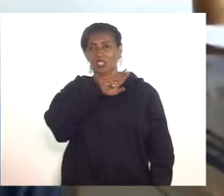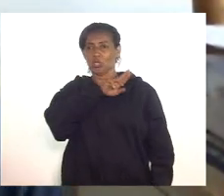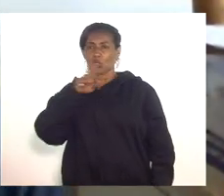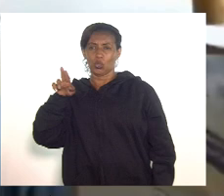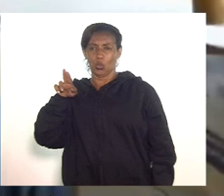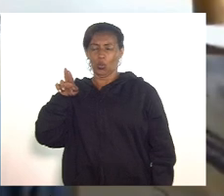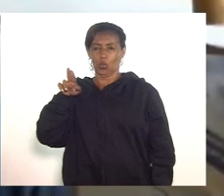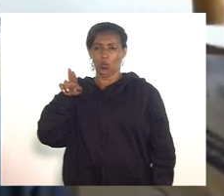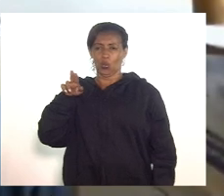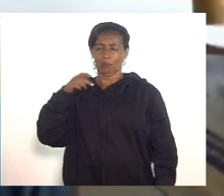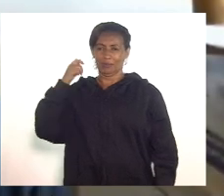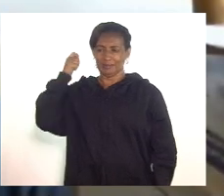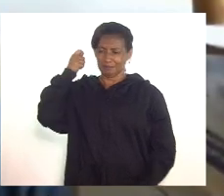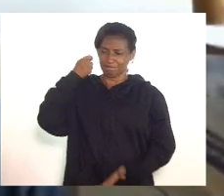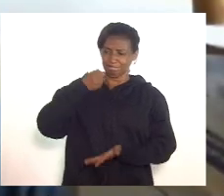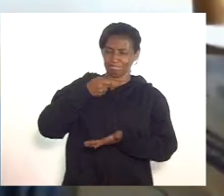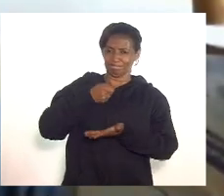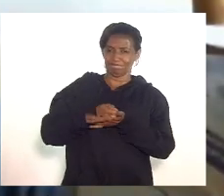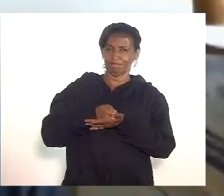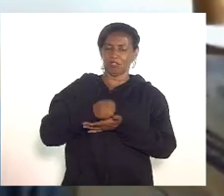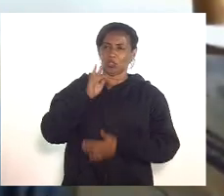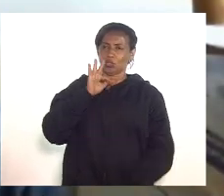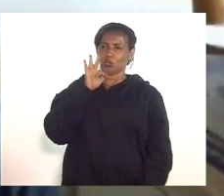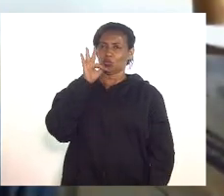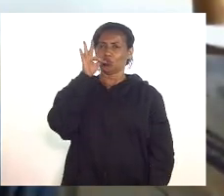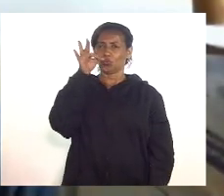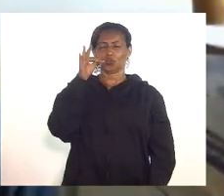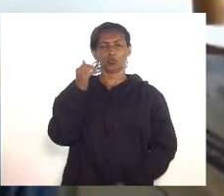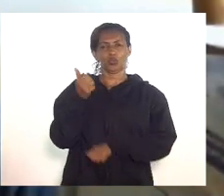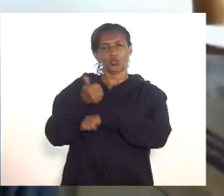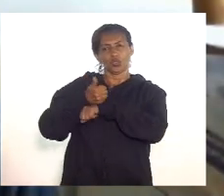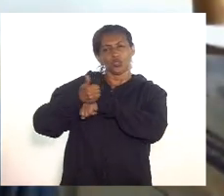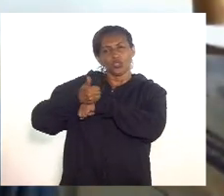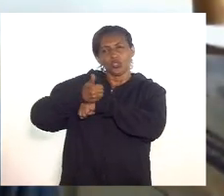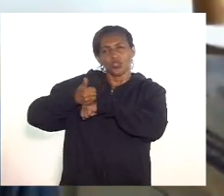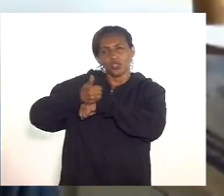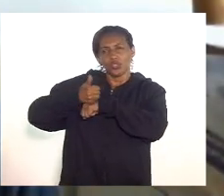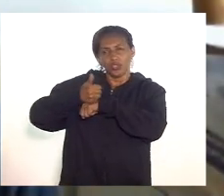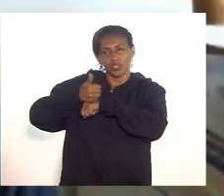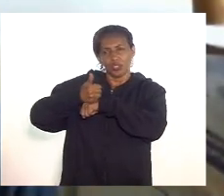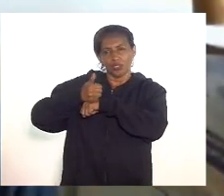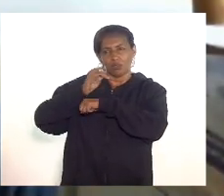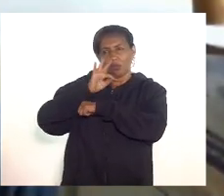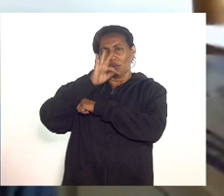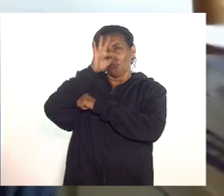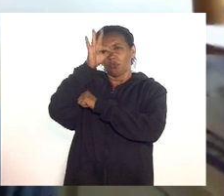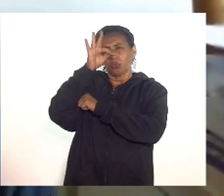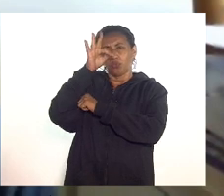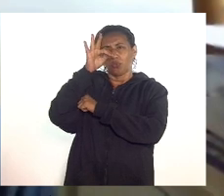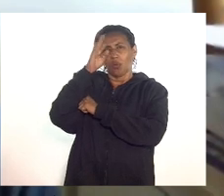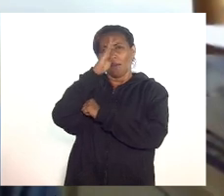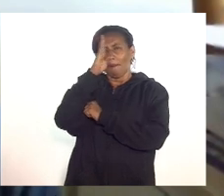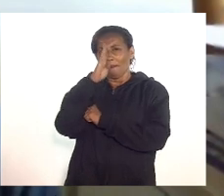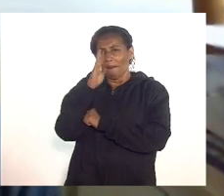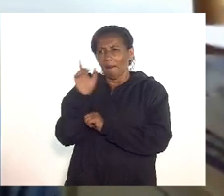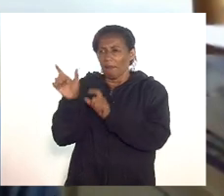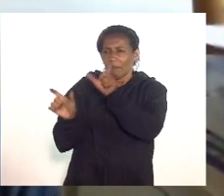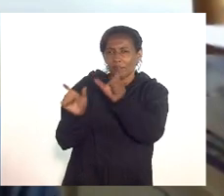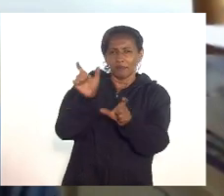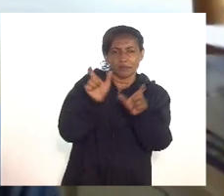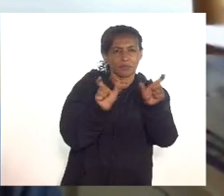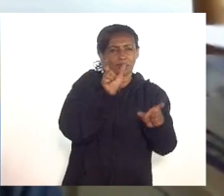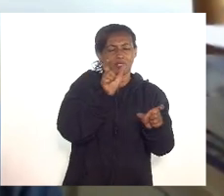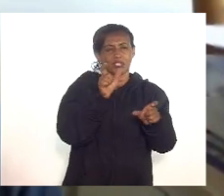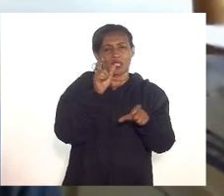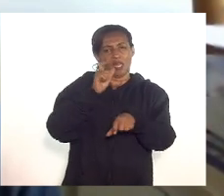nome da garantia de um futuro digno para futuras gerações de brasileiros chegou a